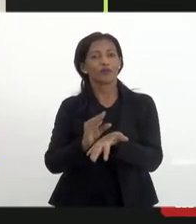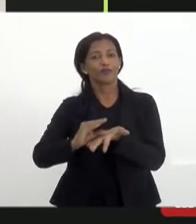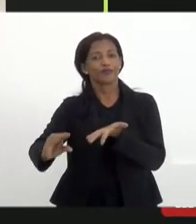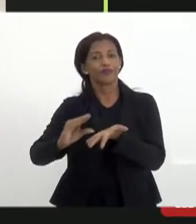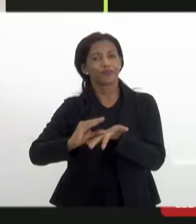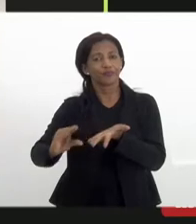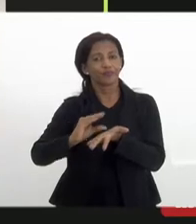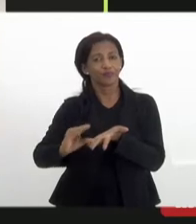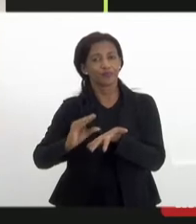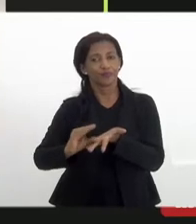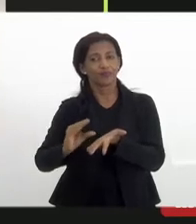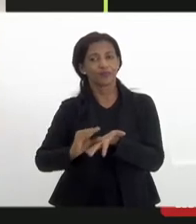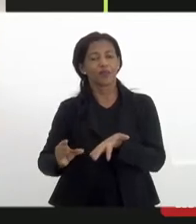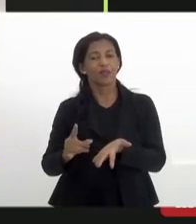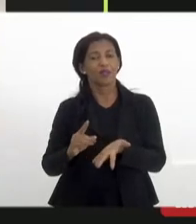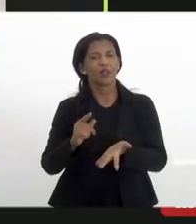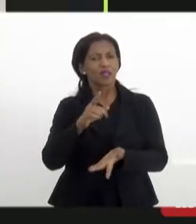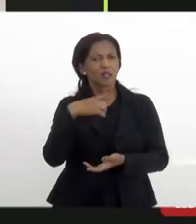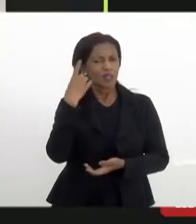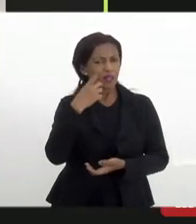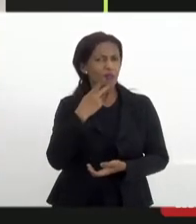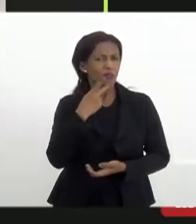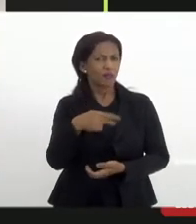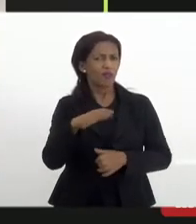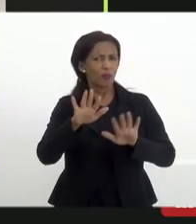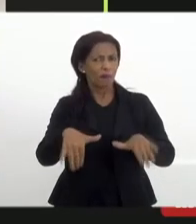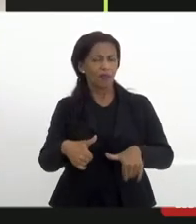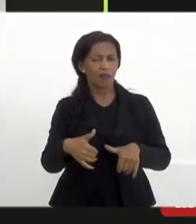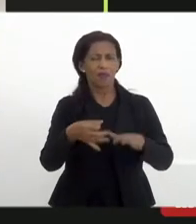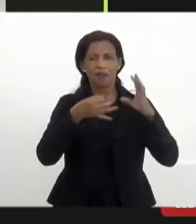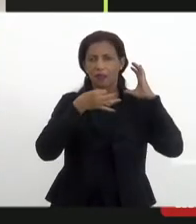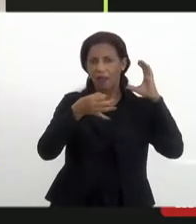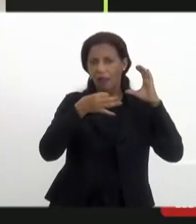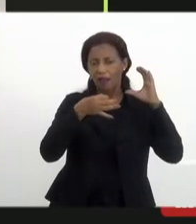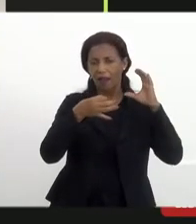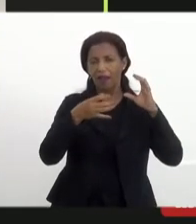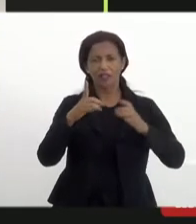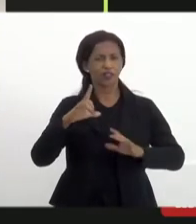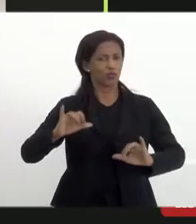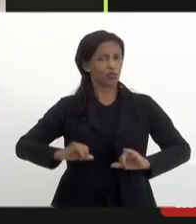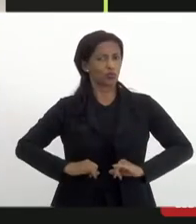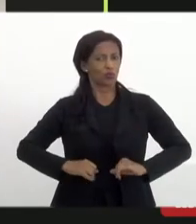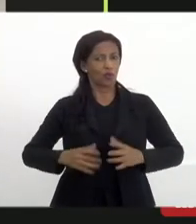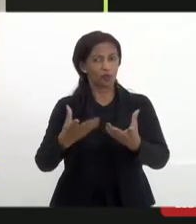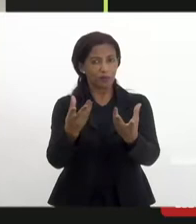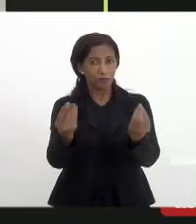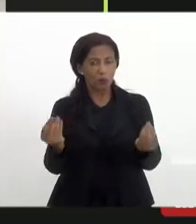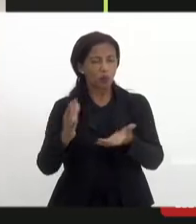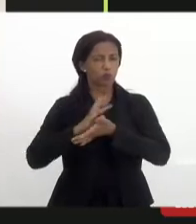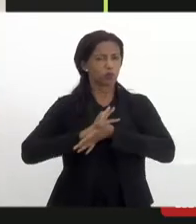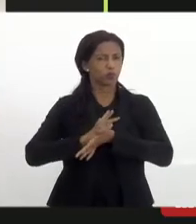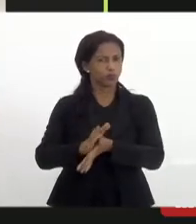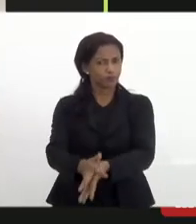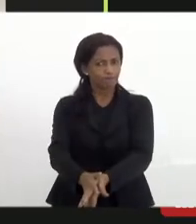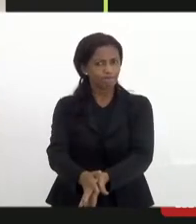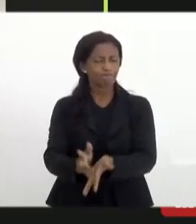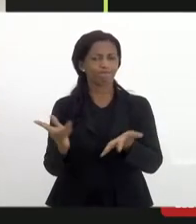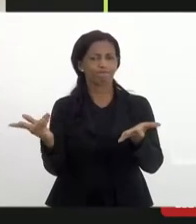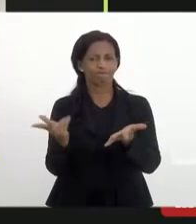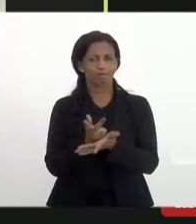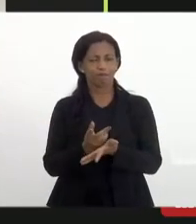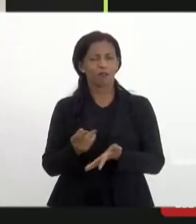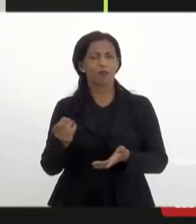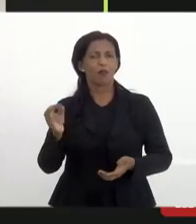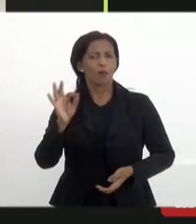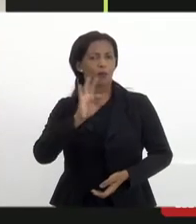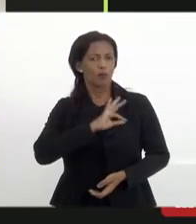e toda e a deputada falou muito bem que as rádios comunitárias sofre muito muito preconceito em intervenção da